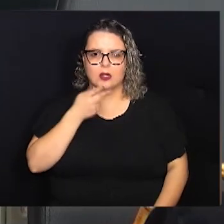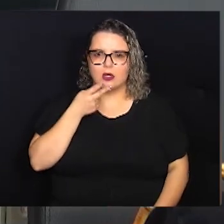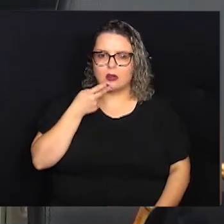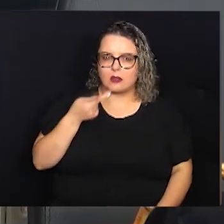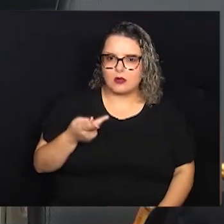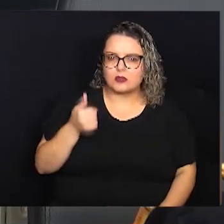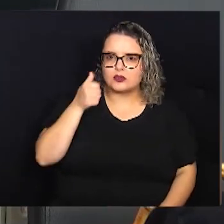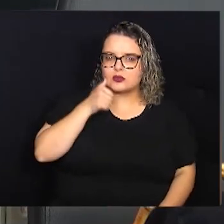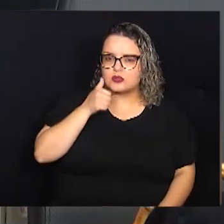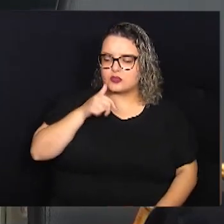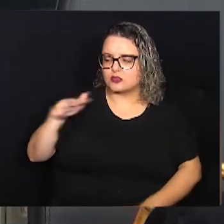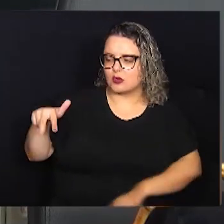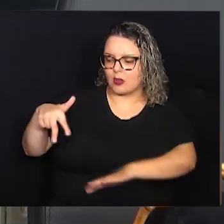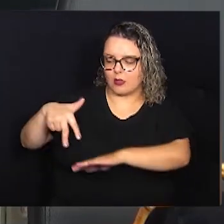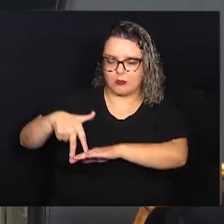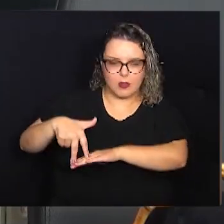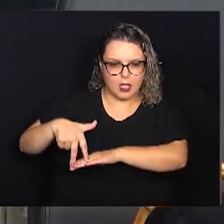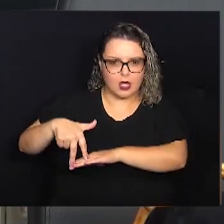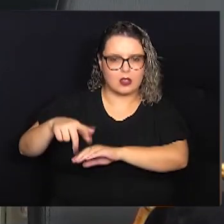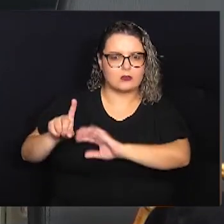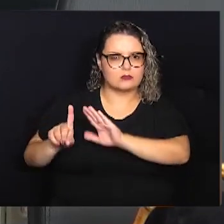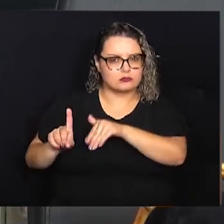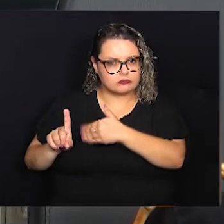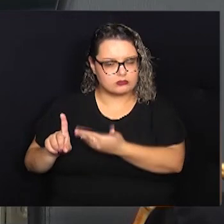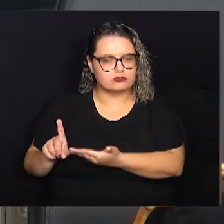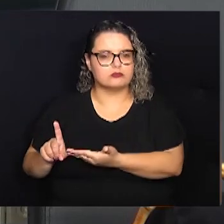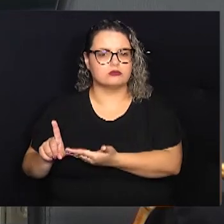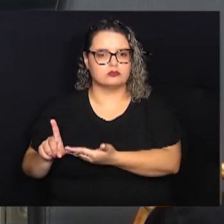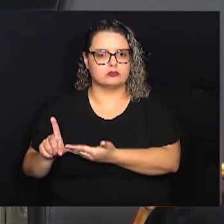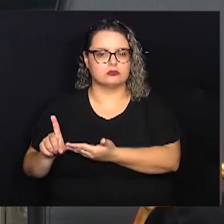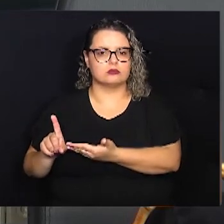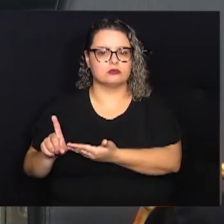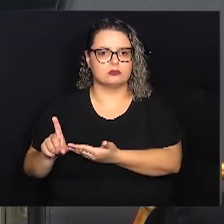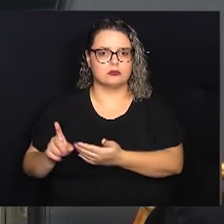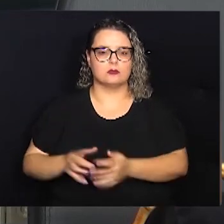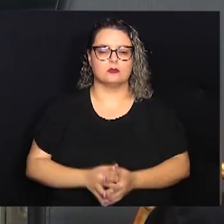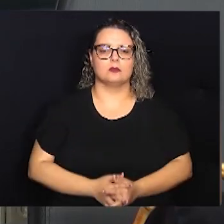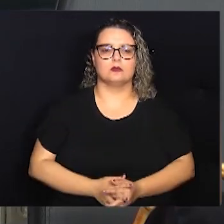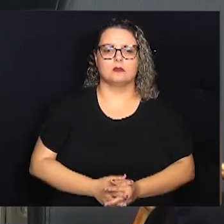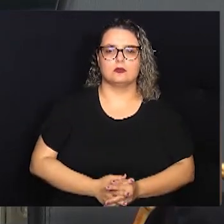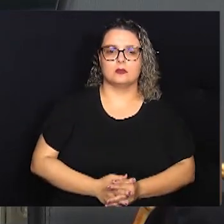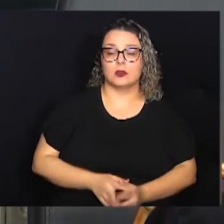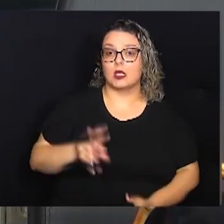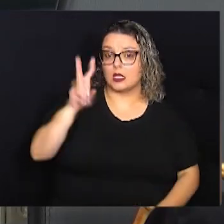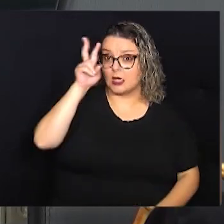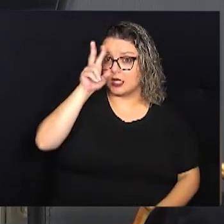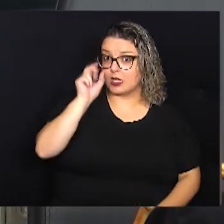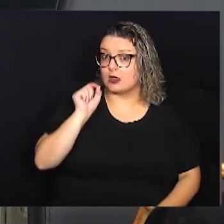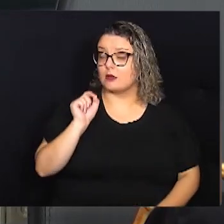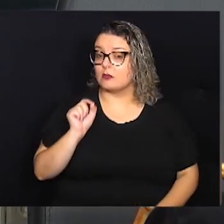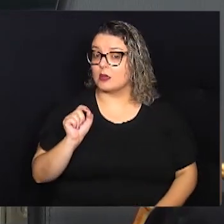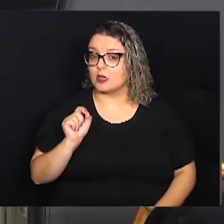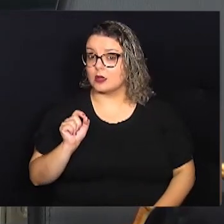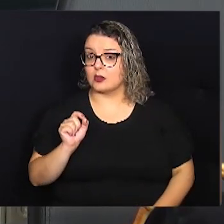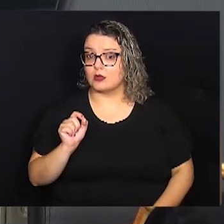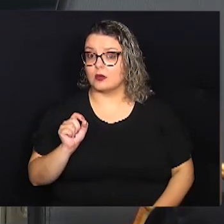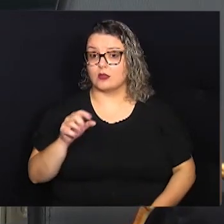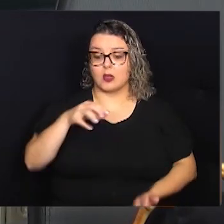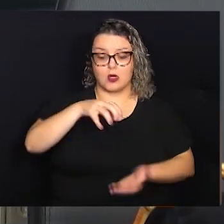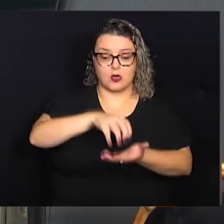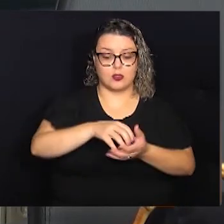fala de uma mulher sendo homenageada e lembrar que